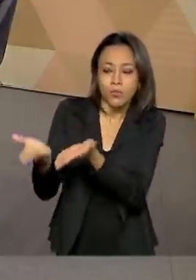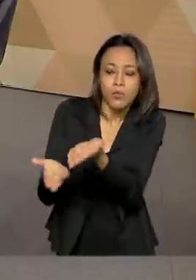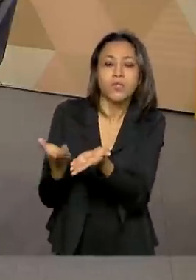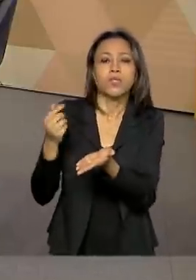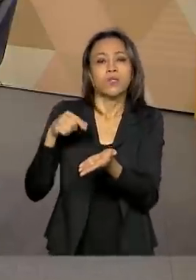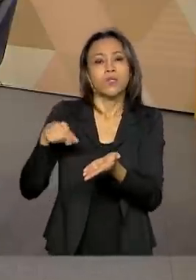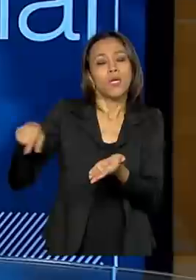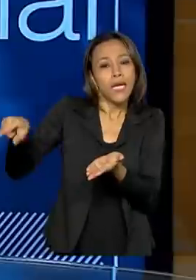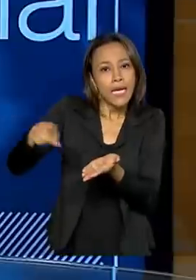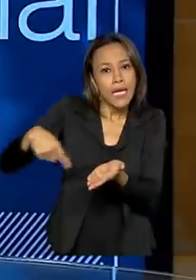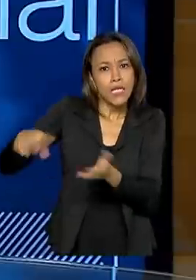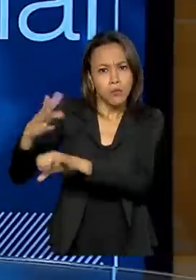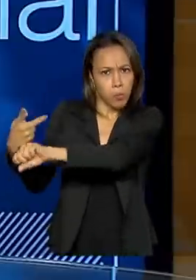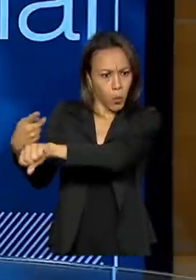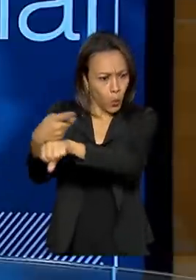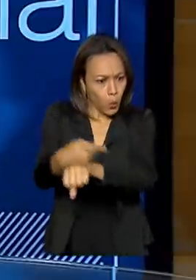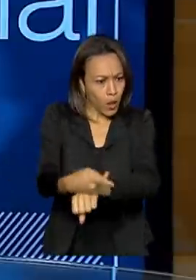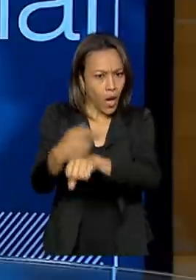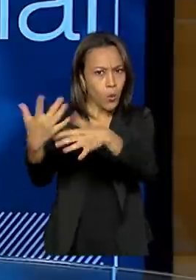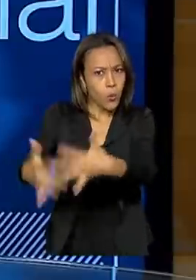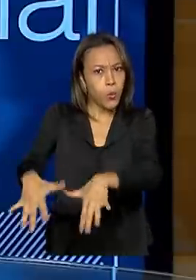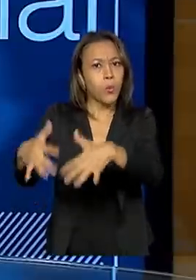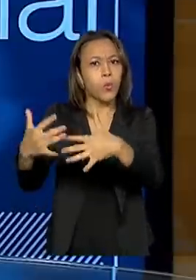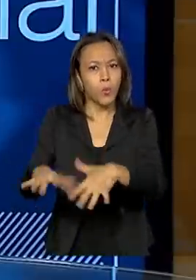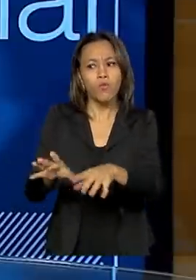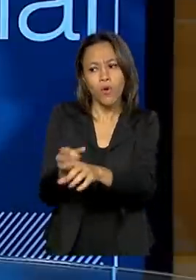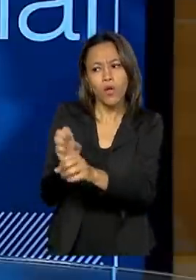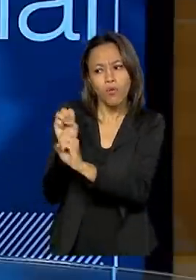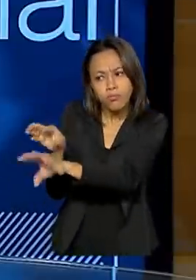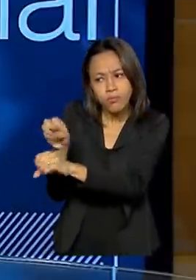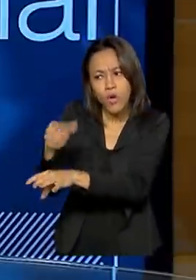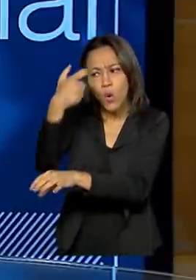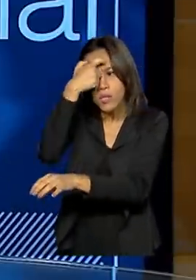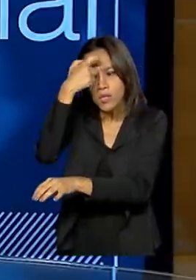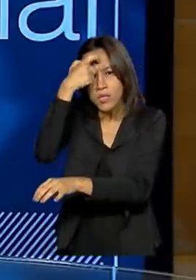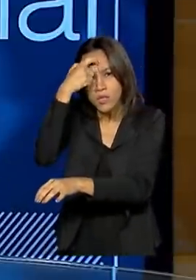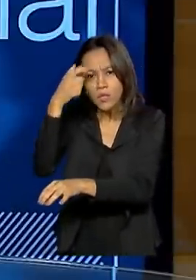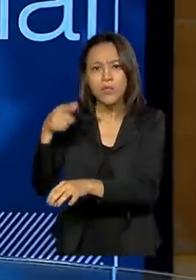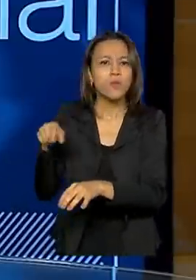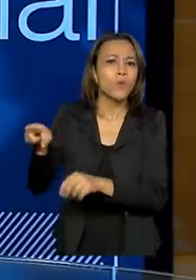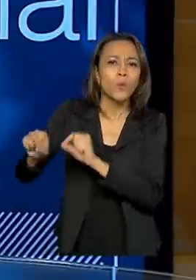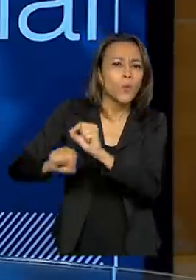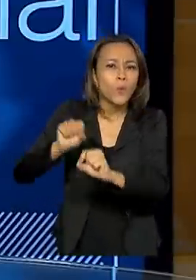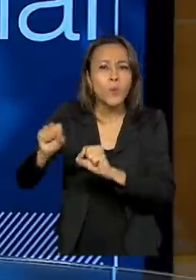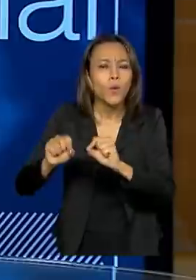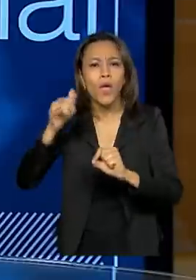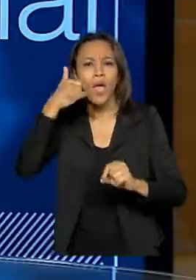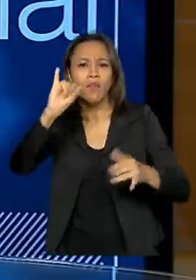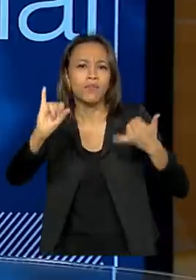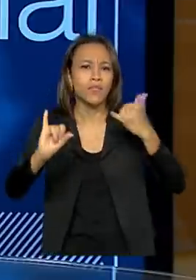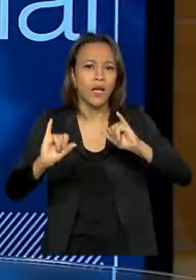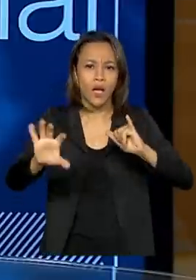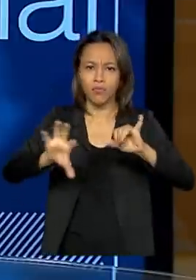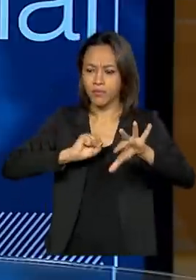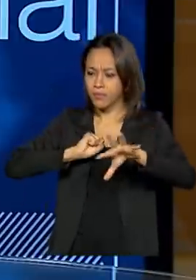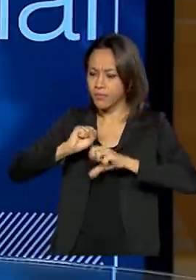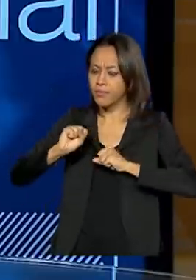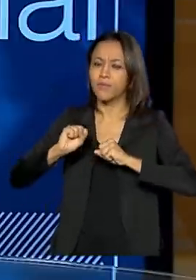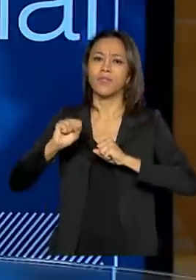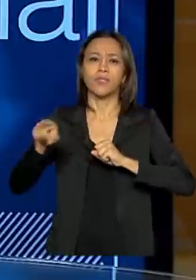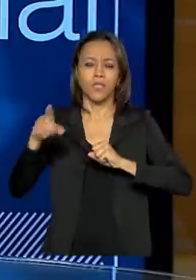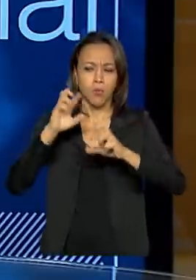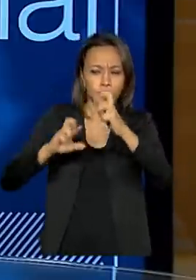compareceram em massa e foram conscientizados também das formas de prevenção, diagnóstico e